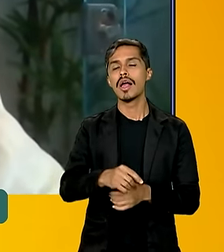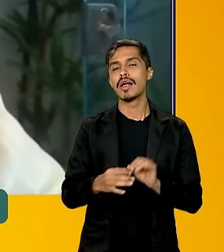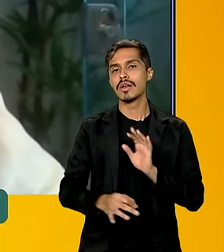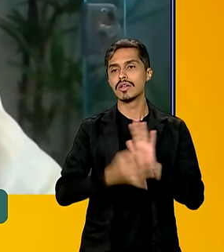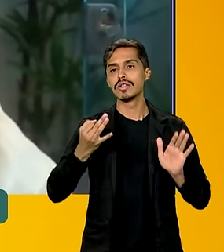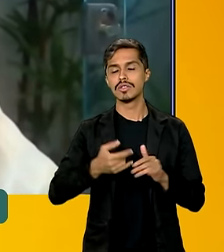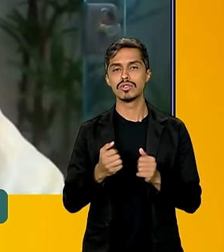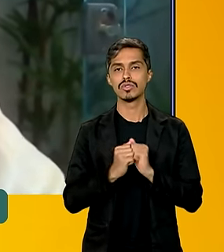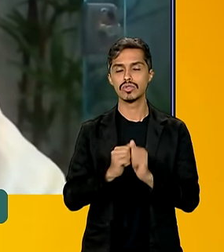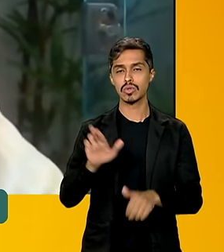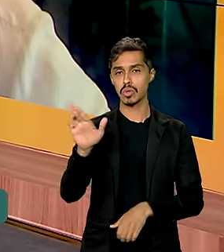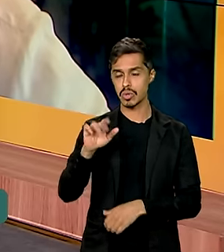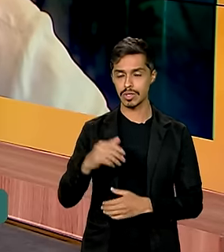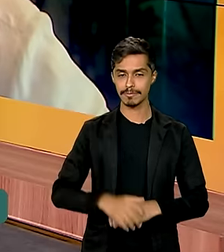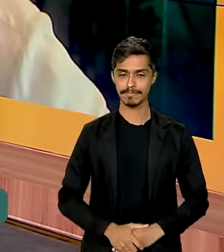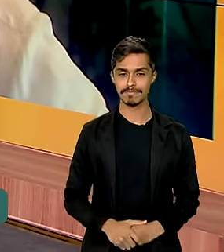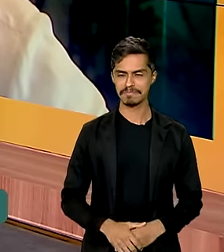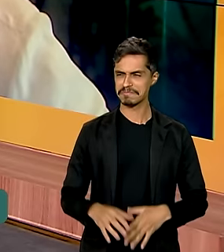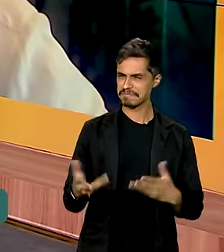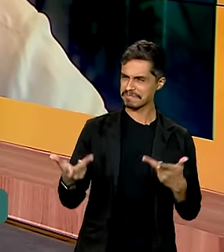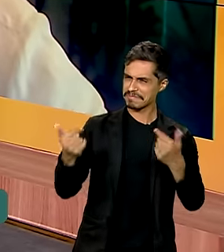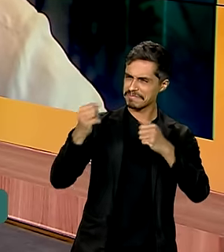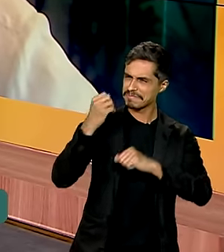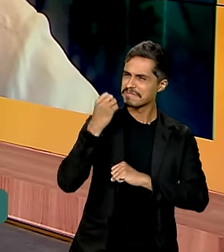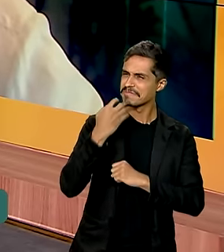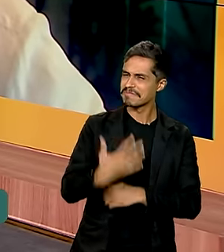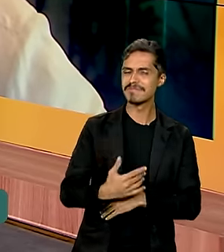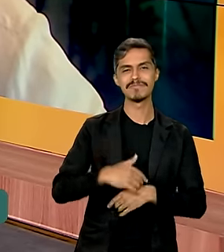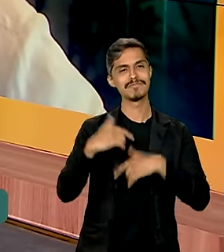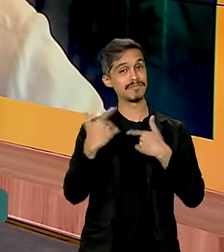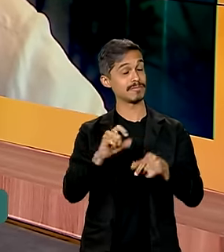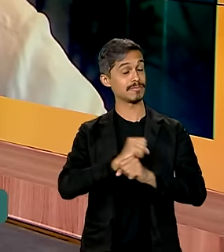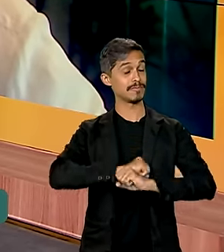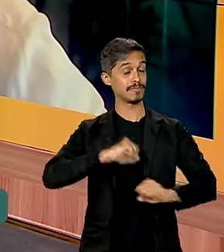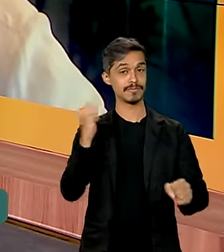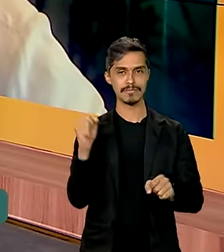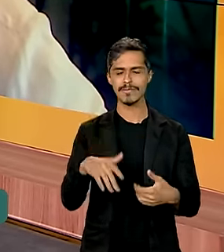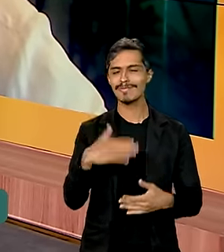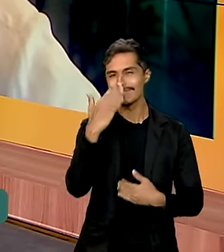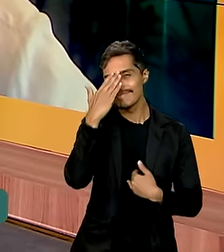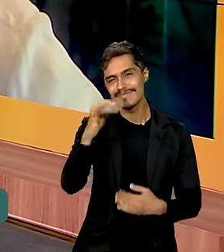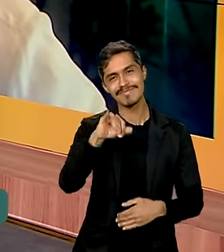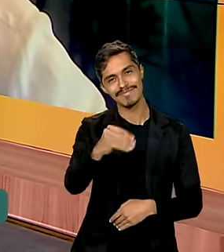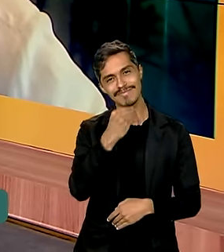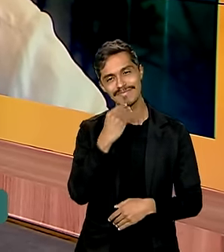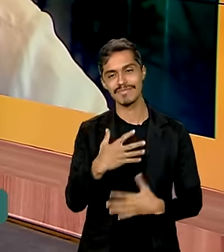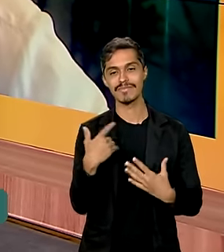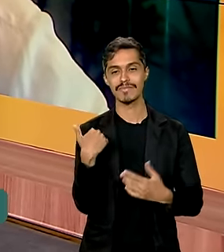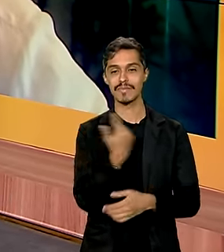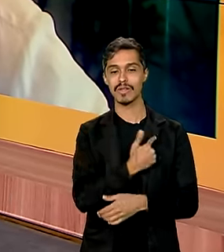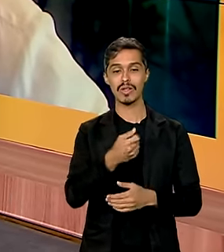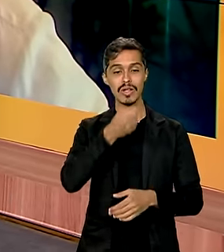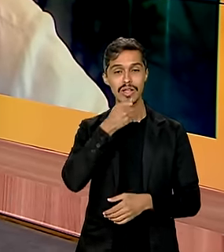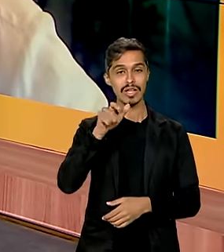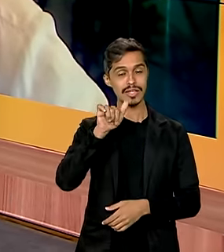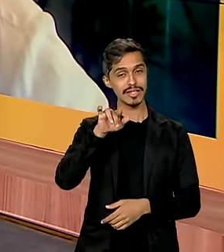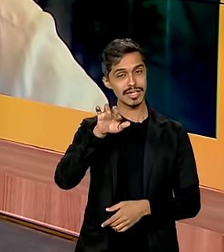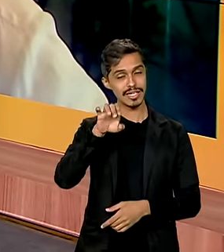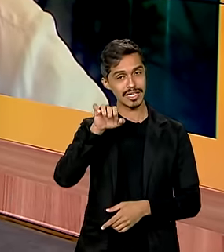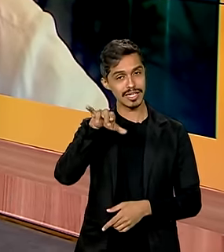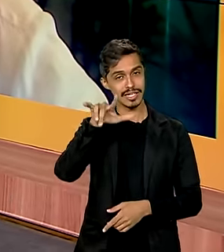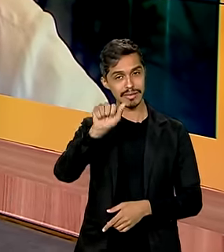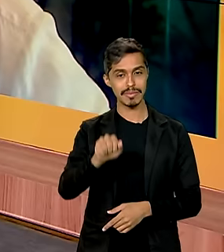presidente Lula. Maravilha! Muito trabalho pela frente. Eu agradeço demais a oportunidade. A gente entrevistou o André Lima,